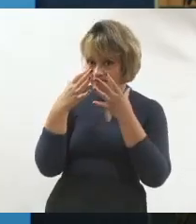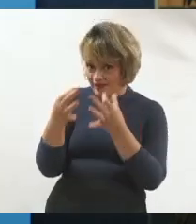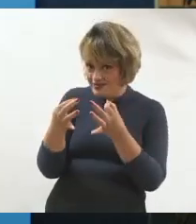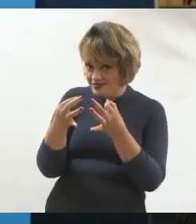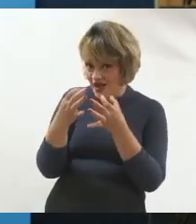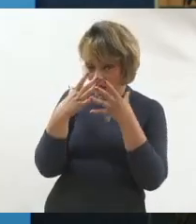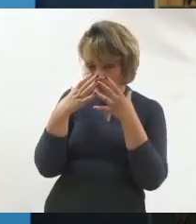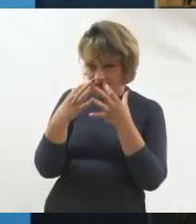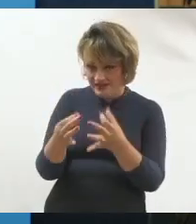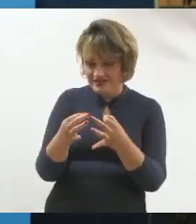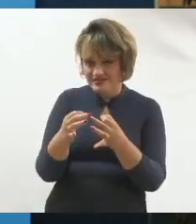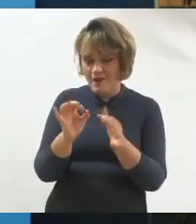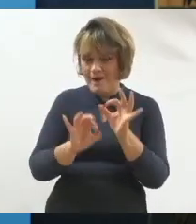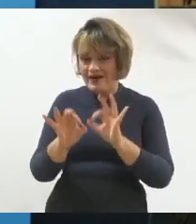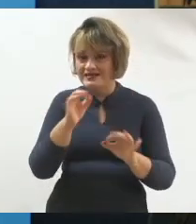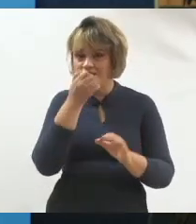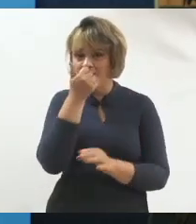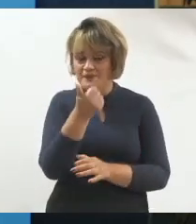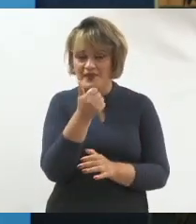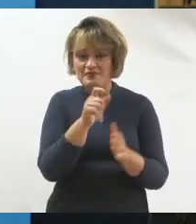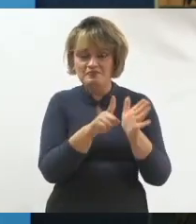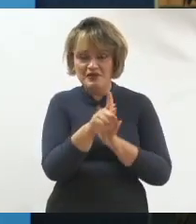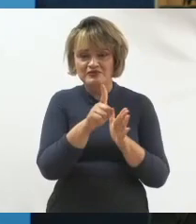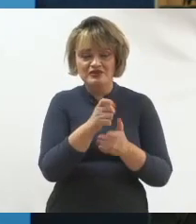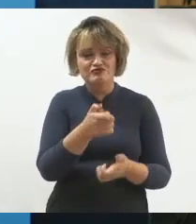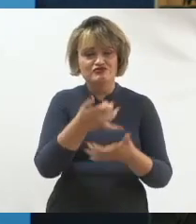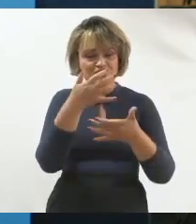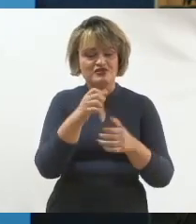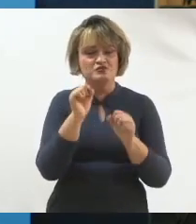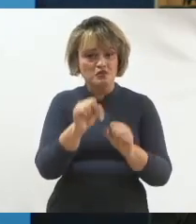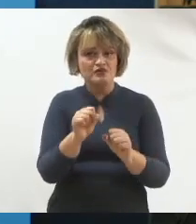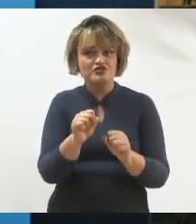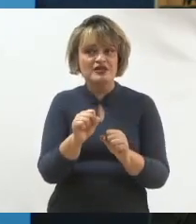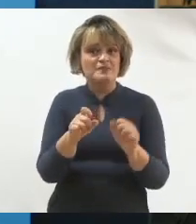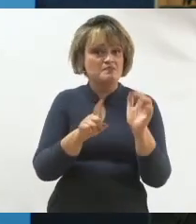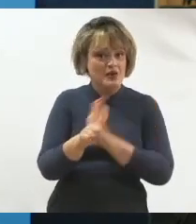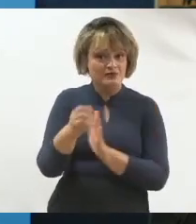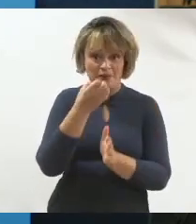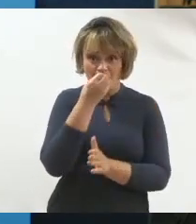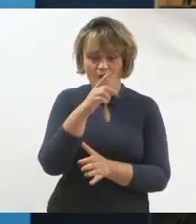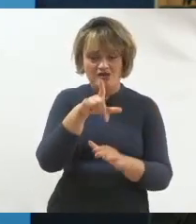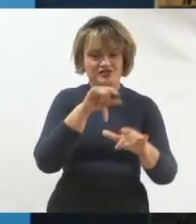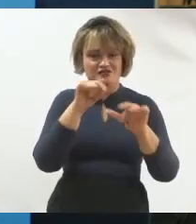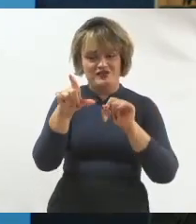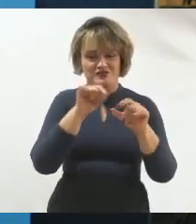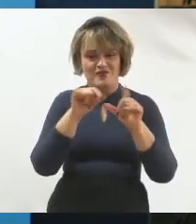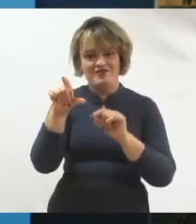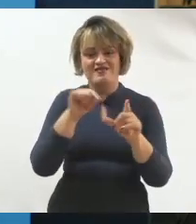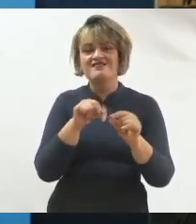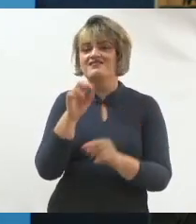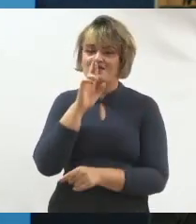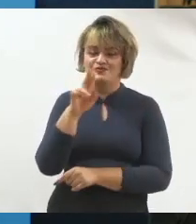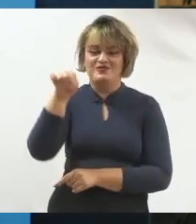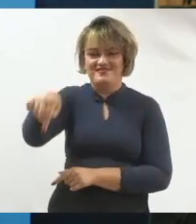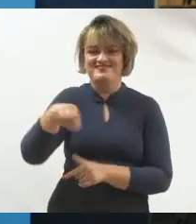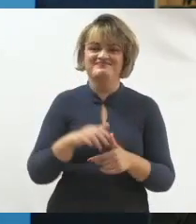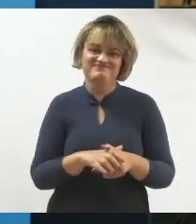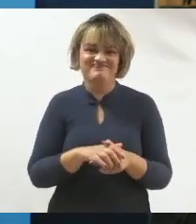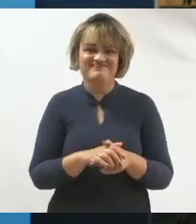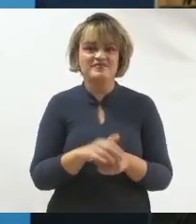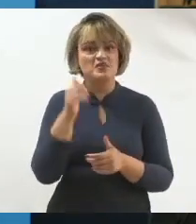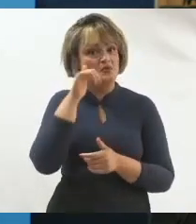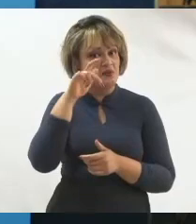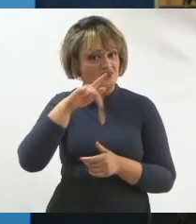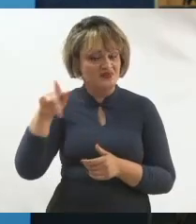direitinho. Faça sua pergunta no nosso chat que as melhores perguntas nós vamos aqui colocar pra professora.